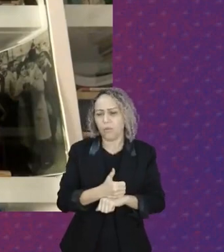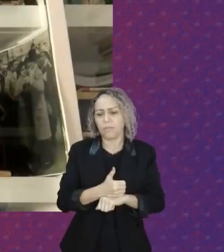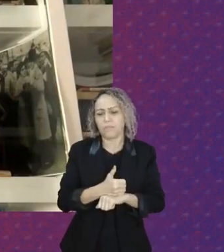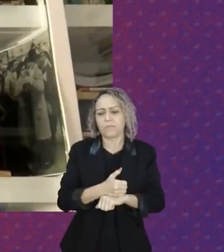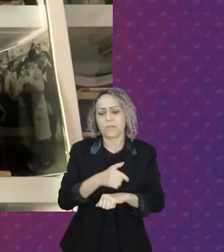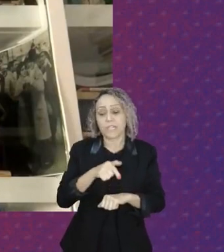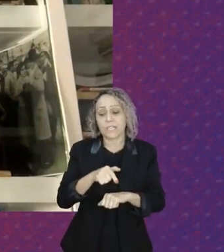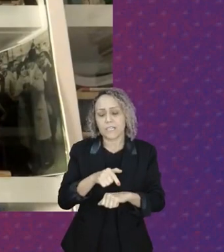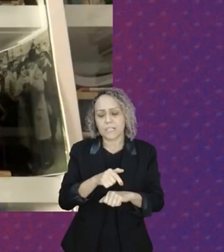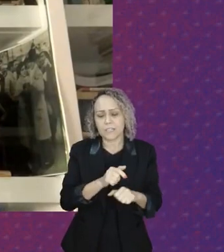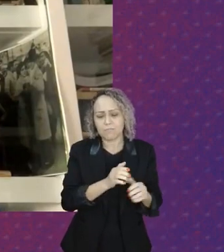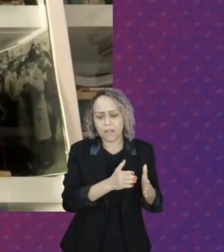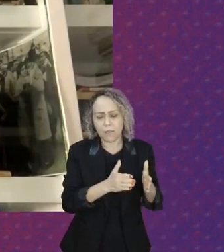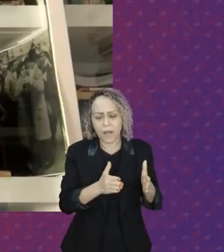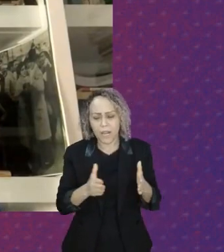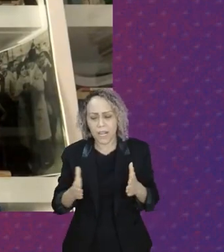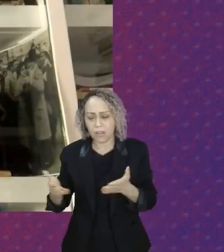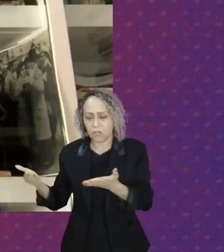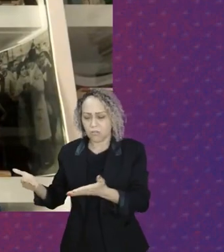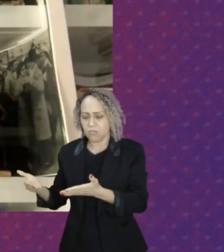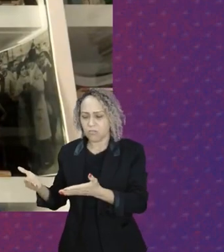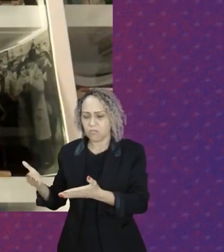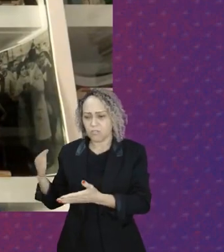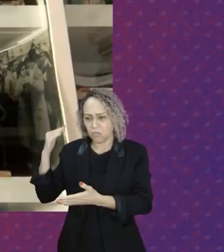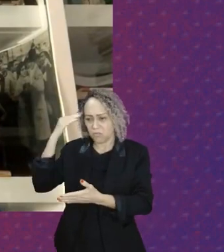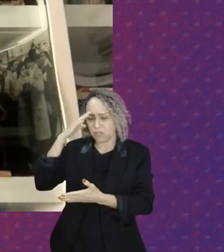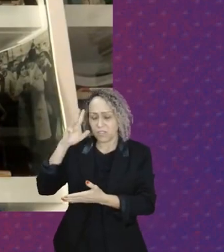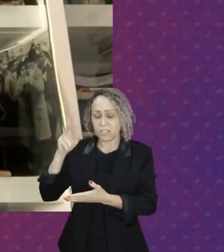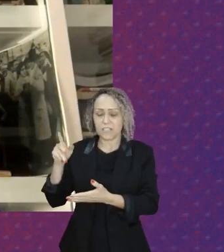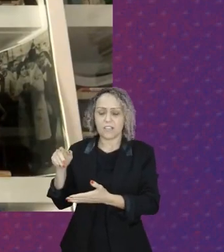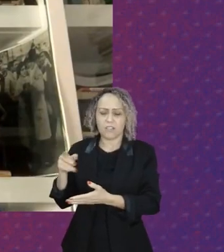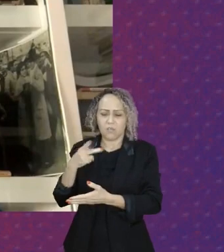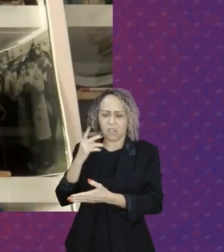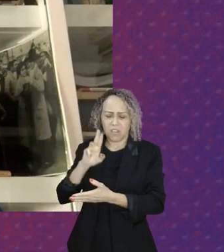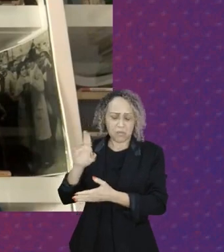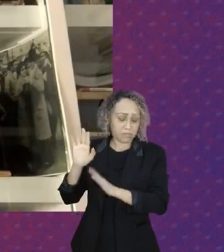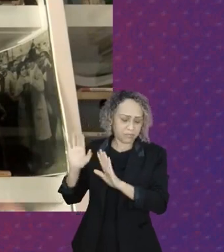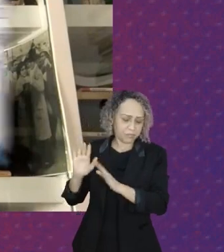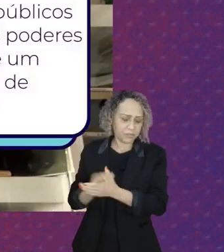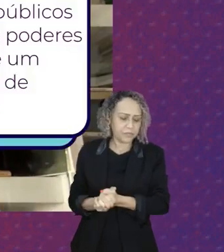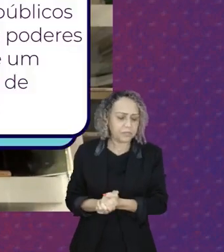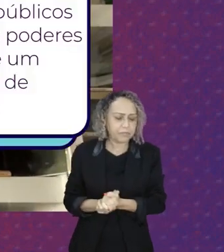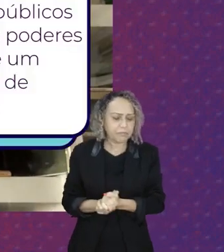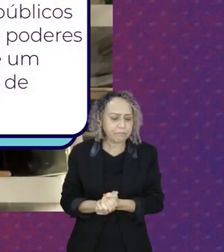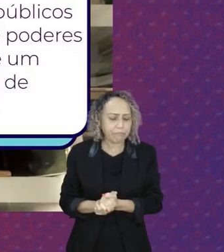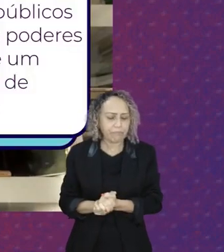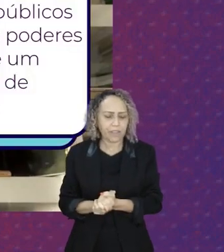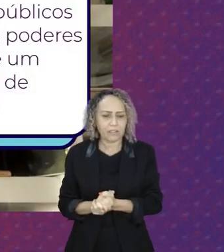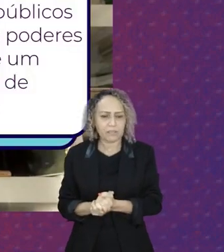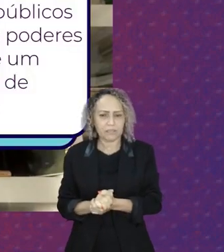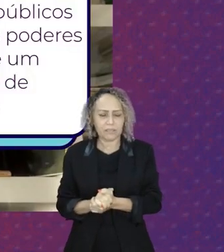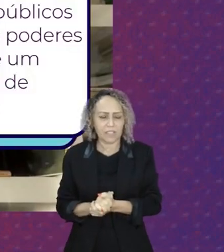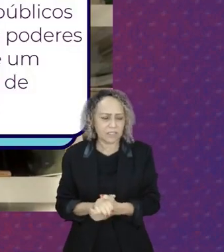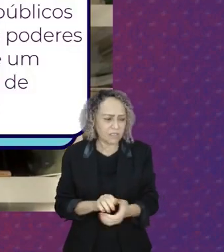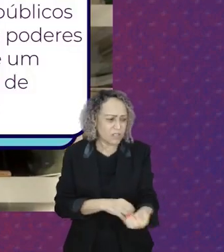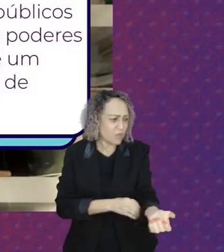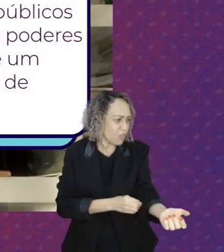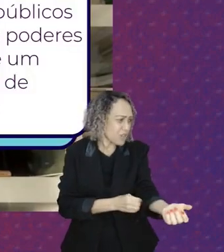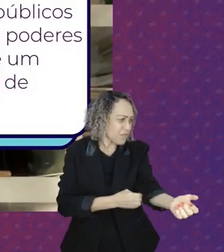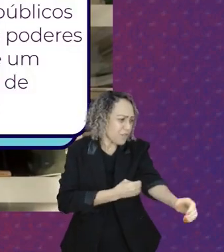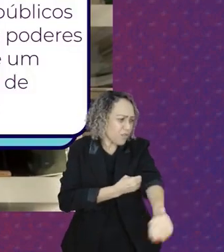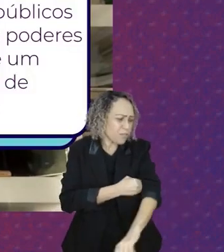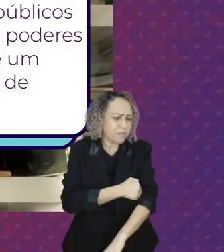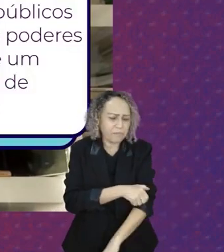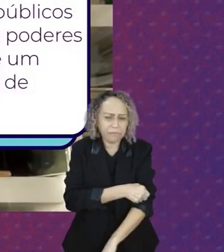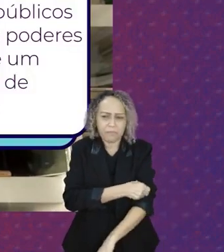torna evidente que a política é para enriquecer os bancos. a emenda constitucional 95, todas as